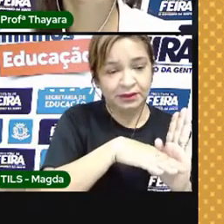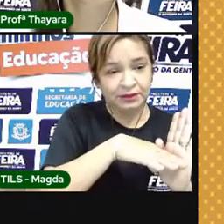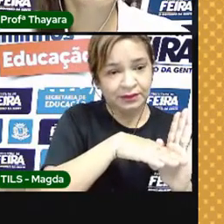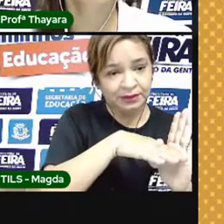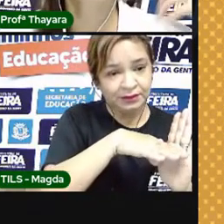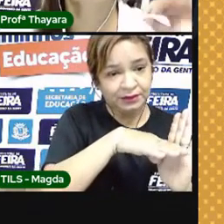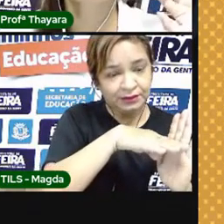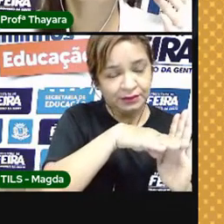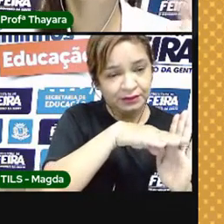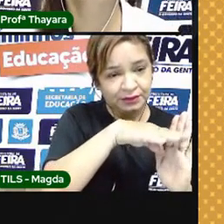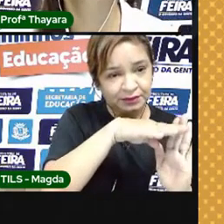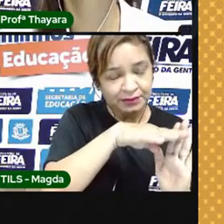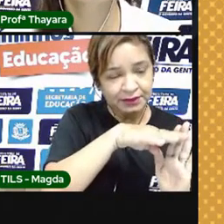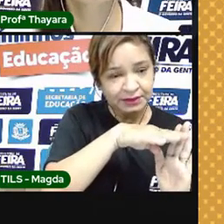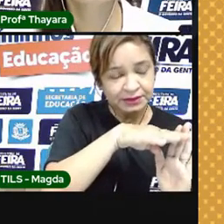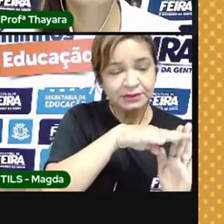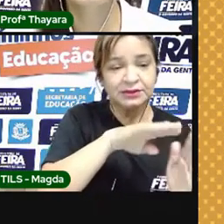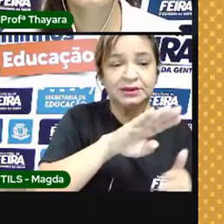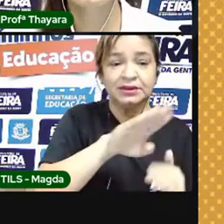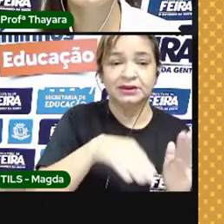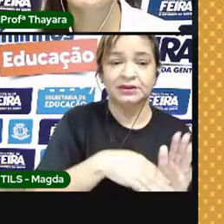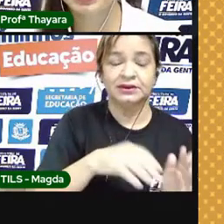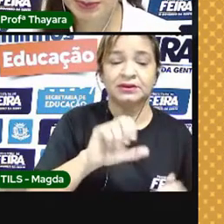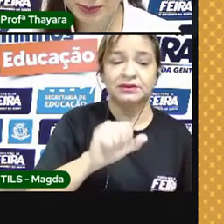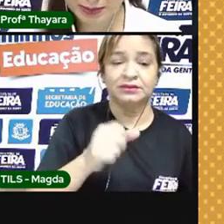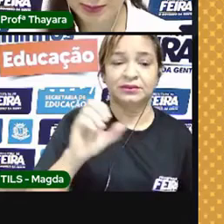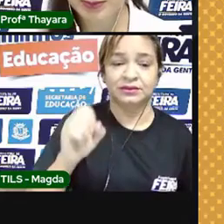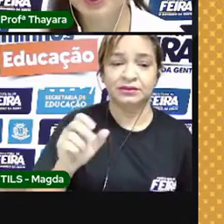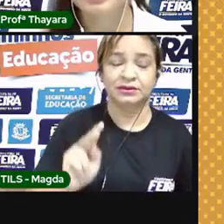pode chegar até 800 quilômetros acima do Sol.